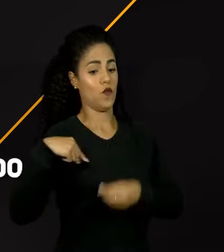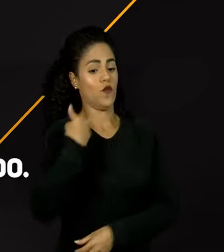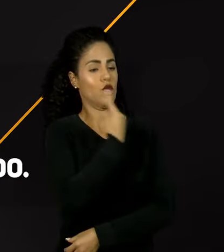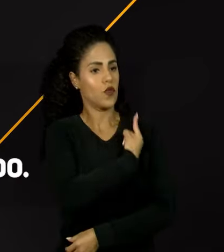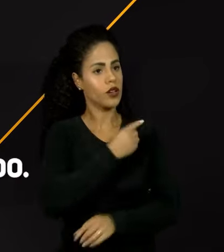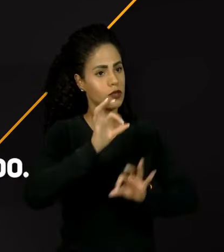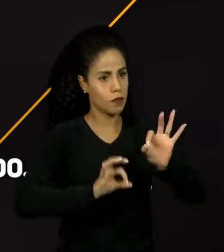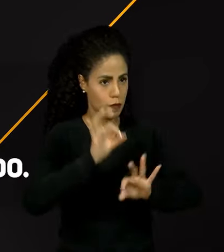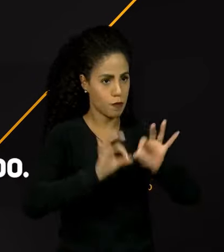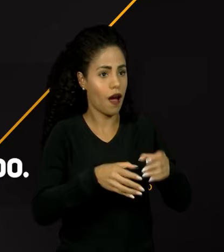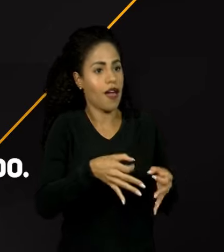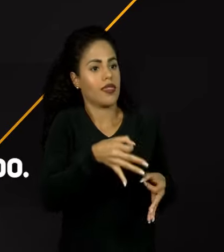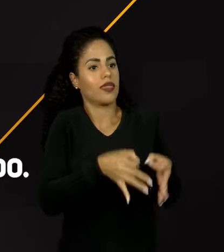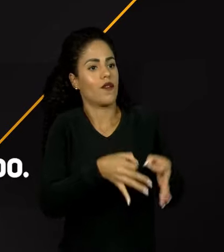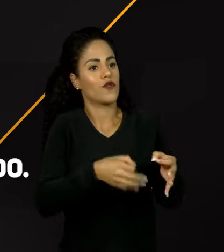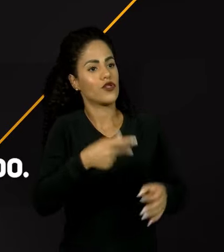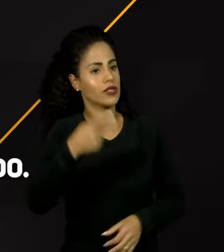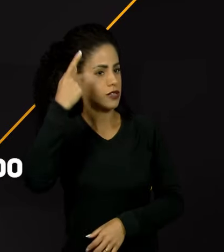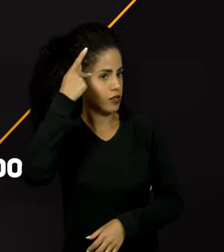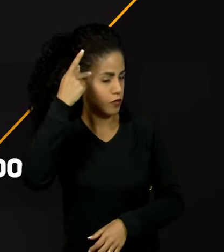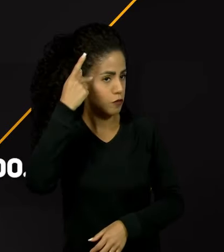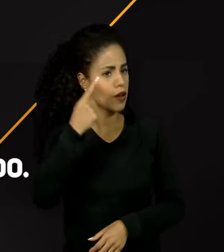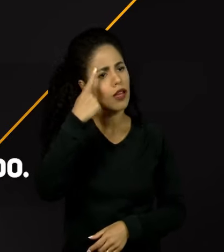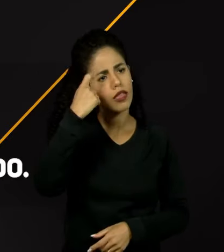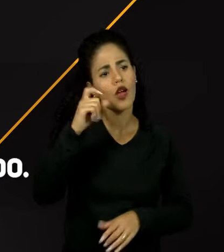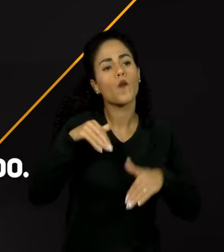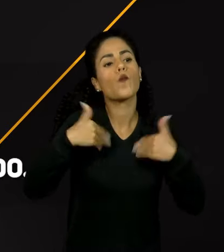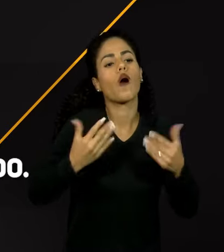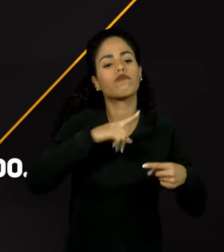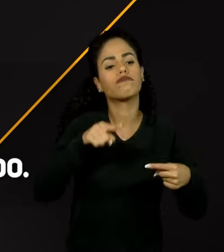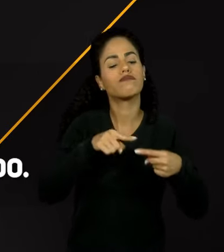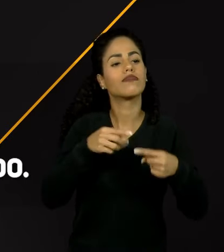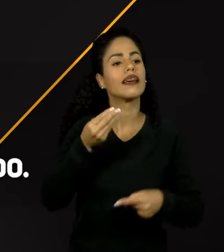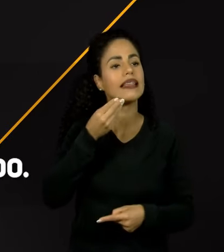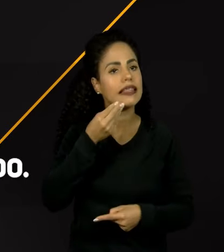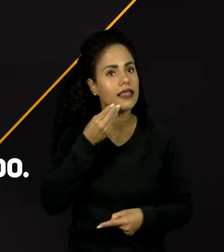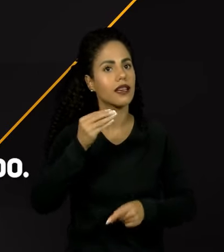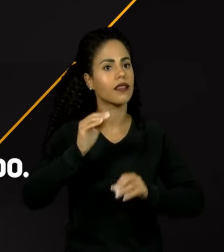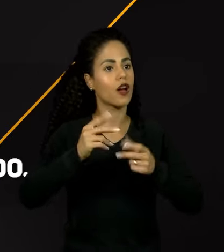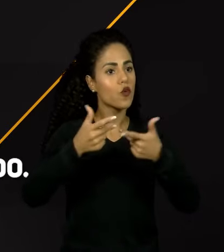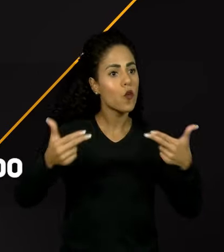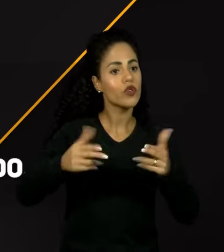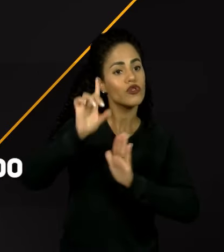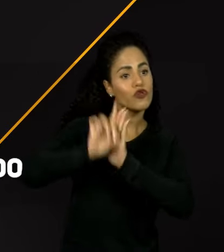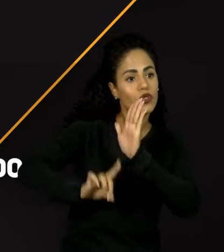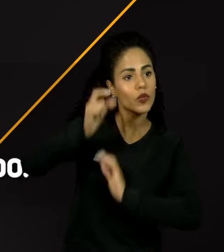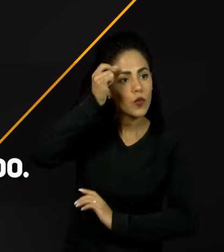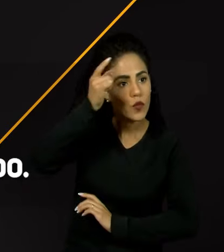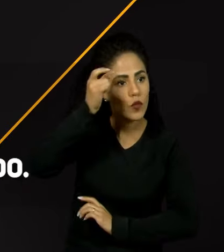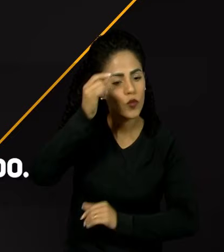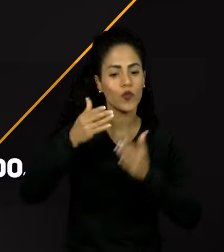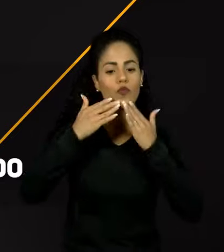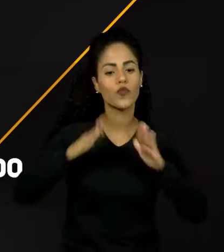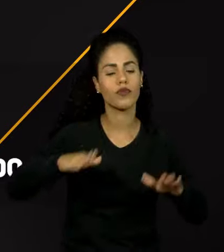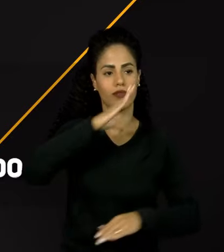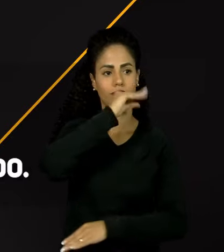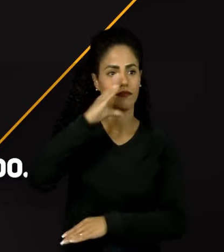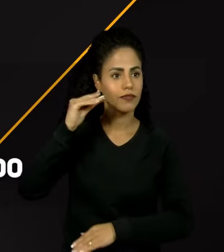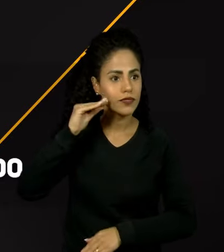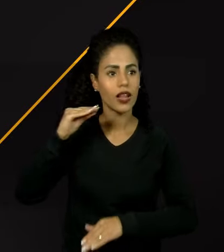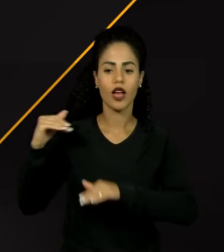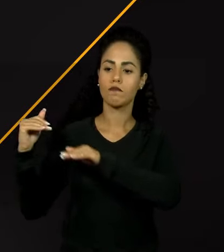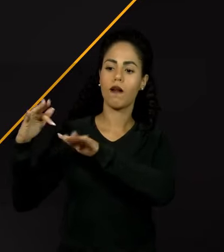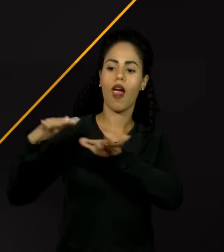Corregedoria da Justiça de São Paulo e a ideia é implementar, concretude ao direito à cultura de crianças e adolescentes. Reunir